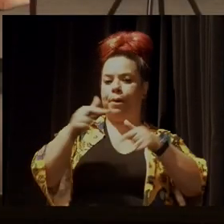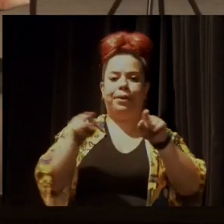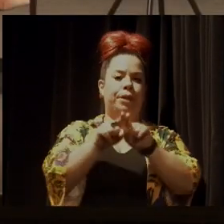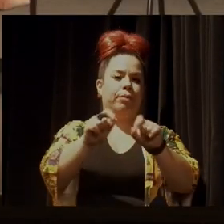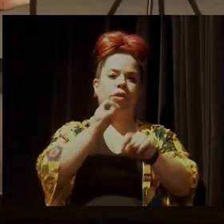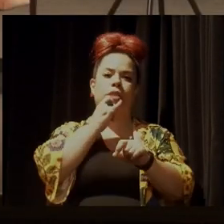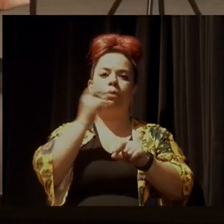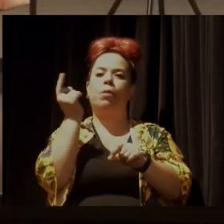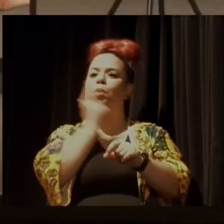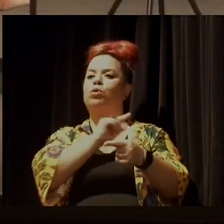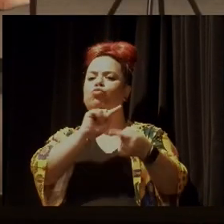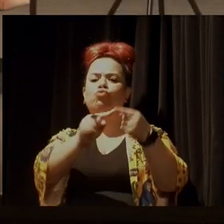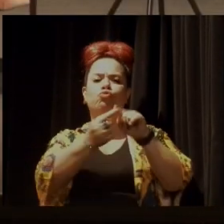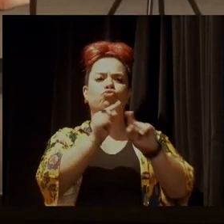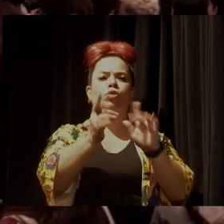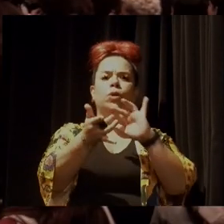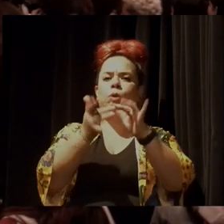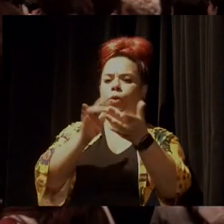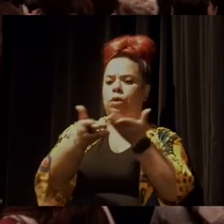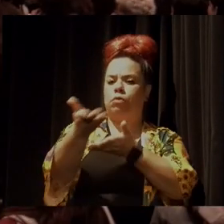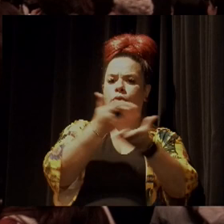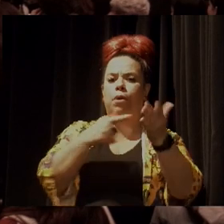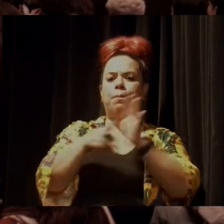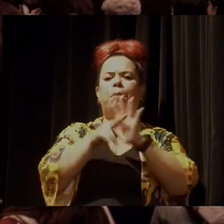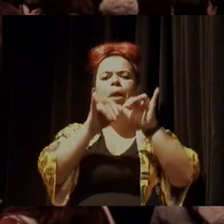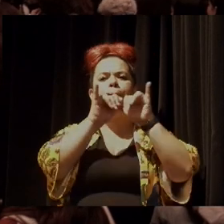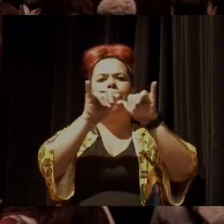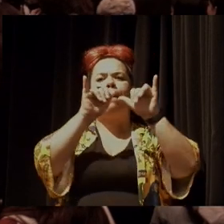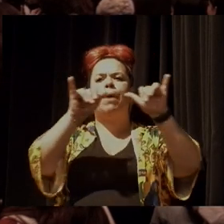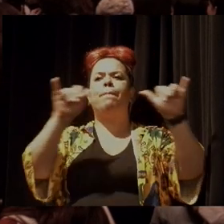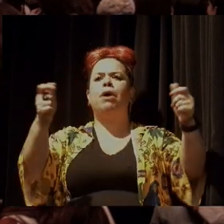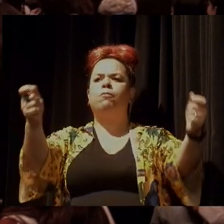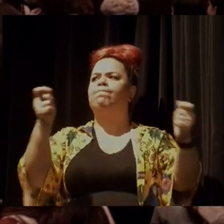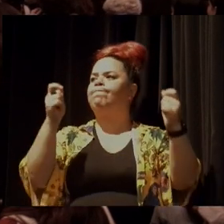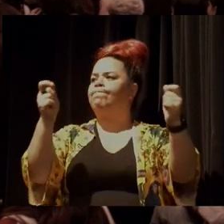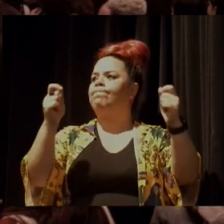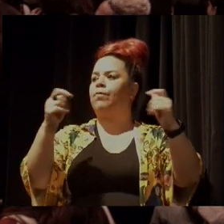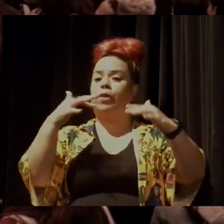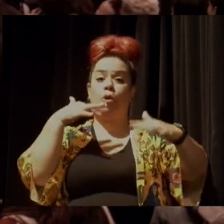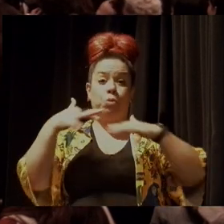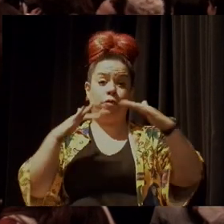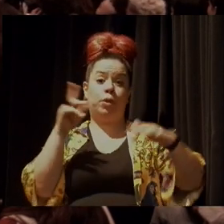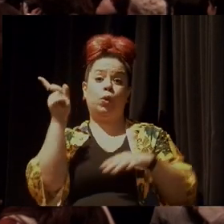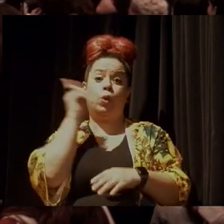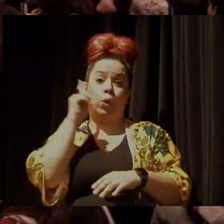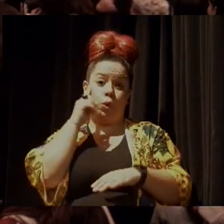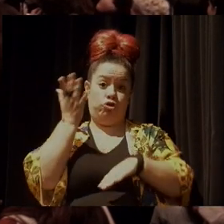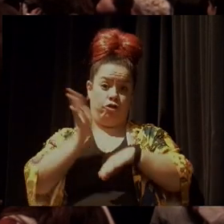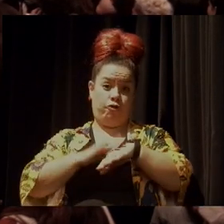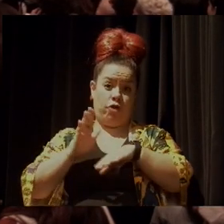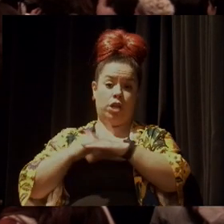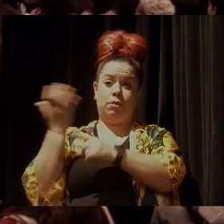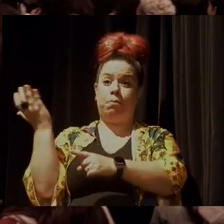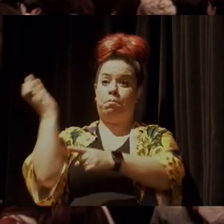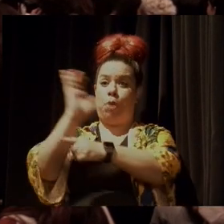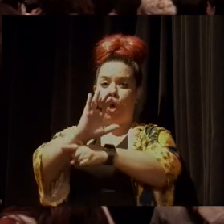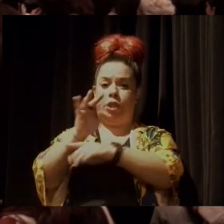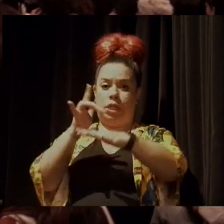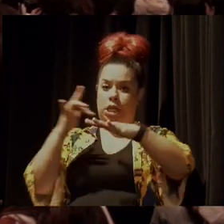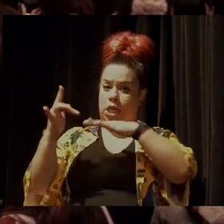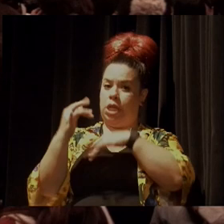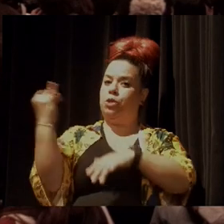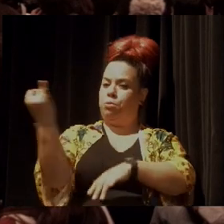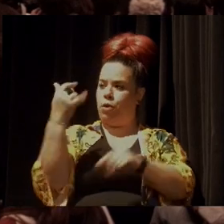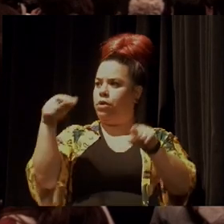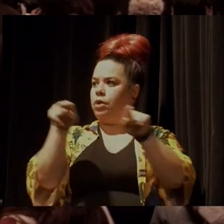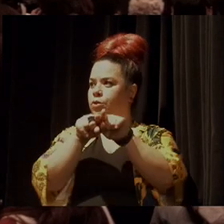de mobilização, de campanhas, que os movimentos todo dia estão lançando aí nas redes. Isso também é importante.